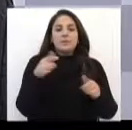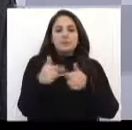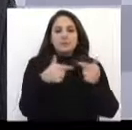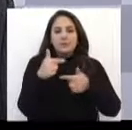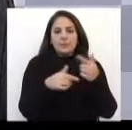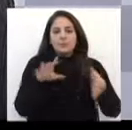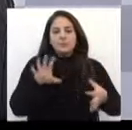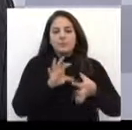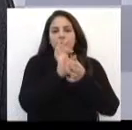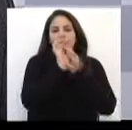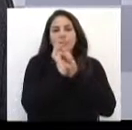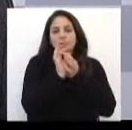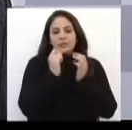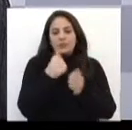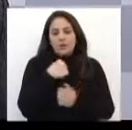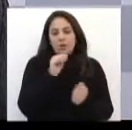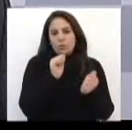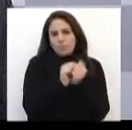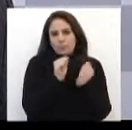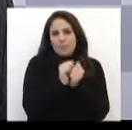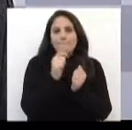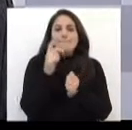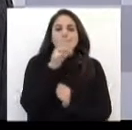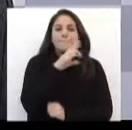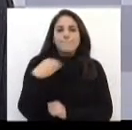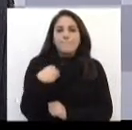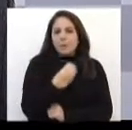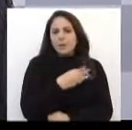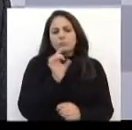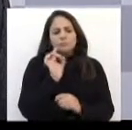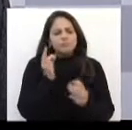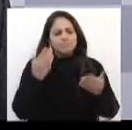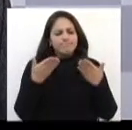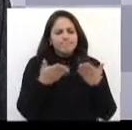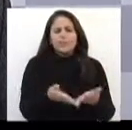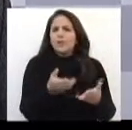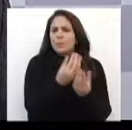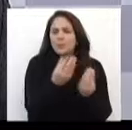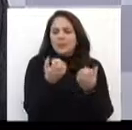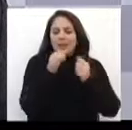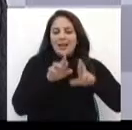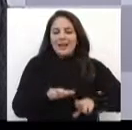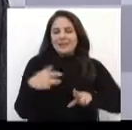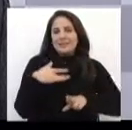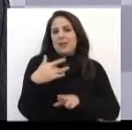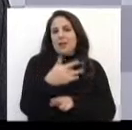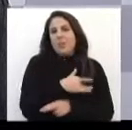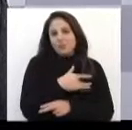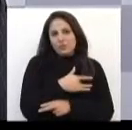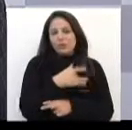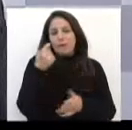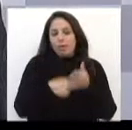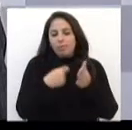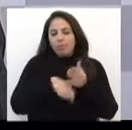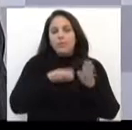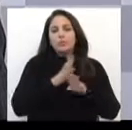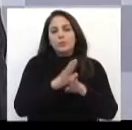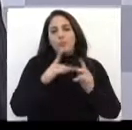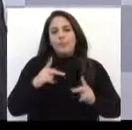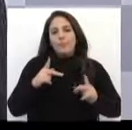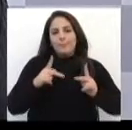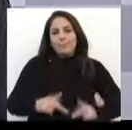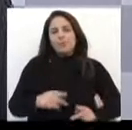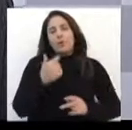vinculado. E eu, como médico, tenho me dedicado muito na área da saúde para tentar ajudar as pessoas.